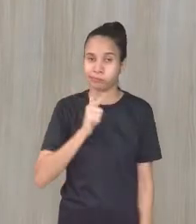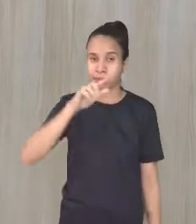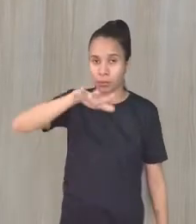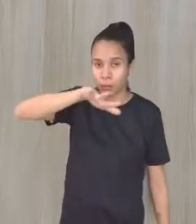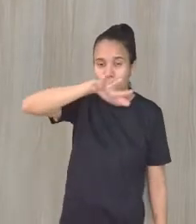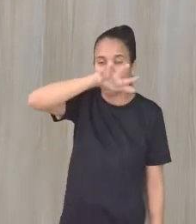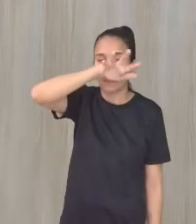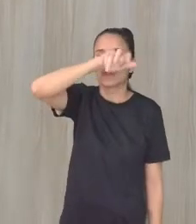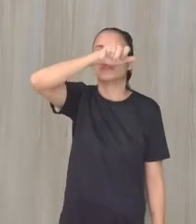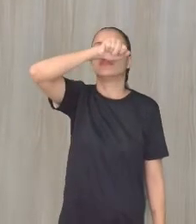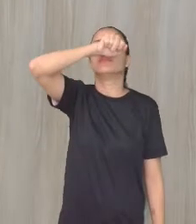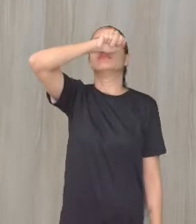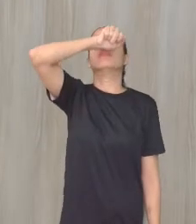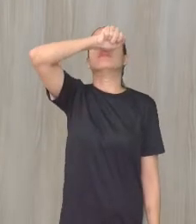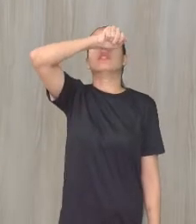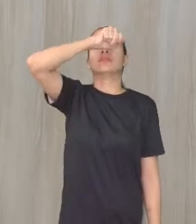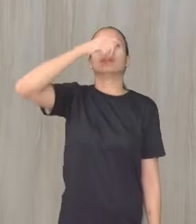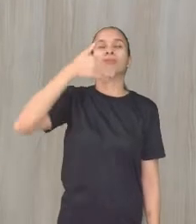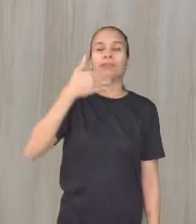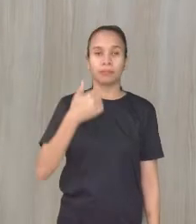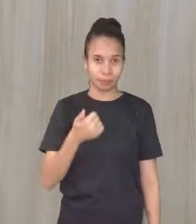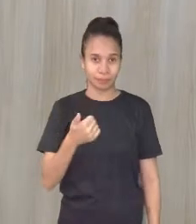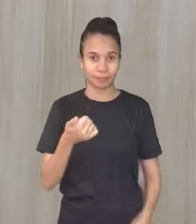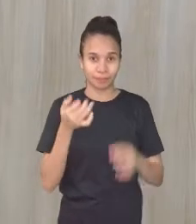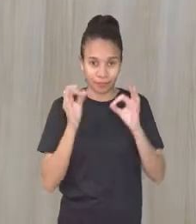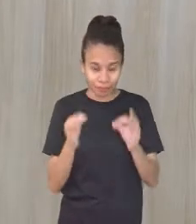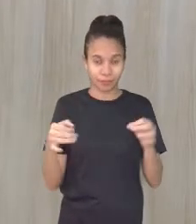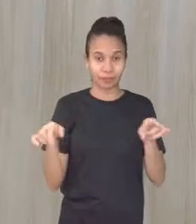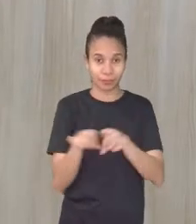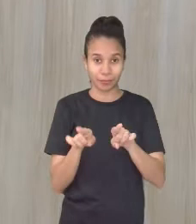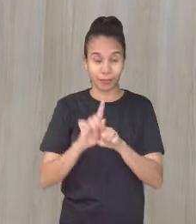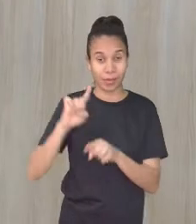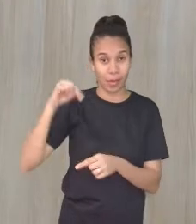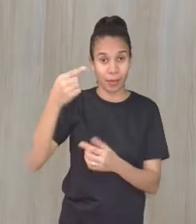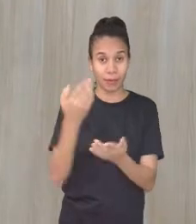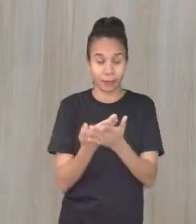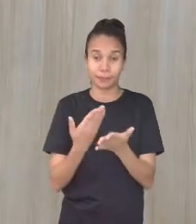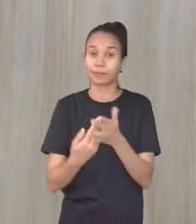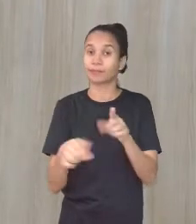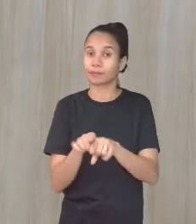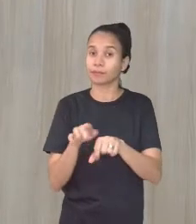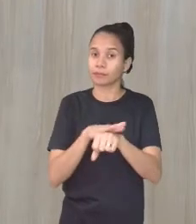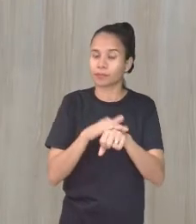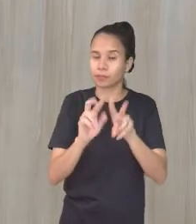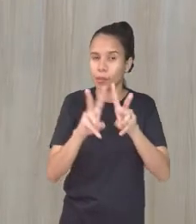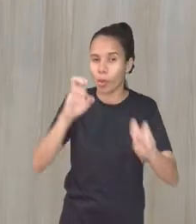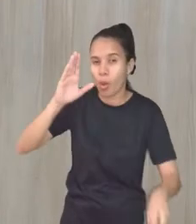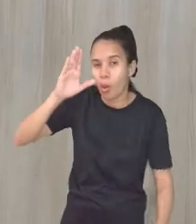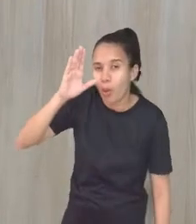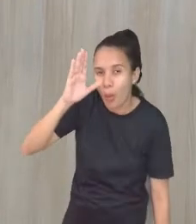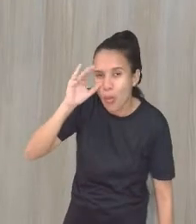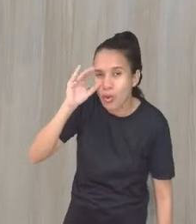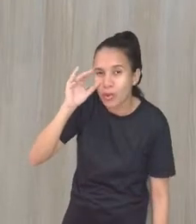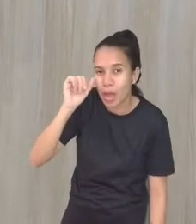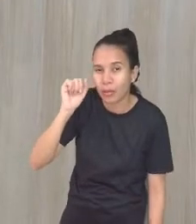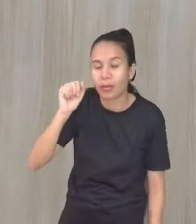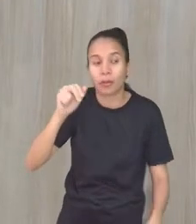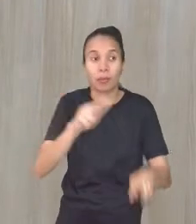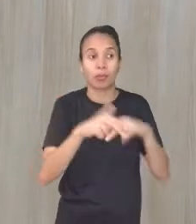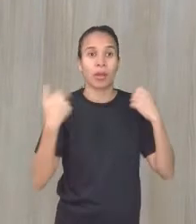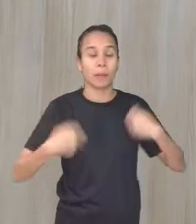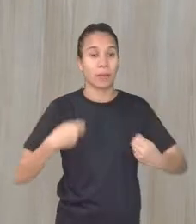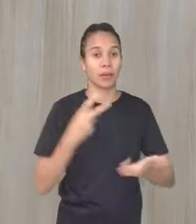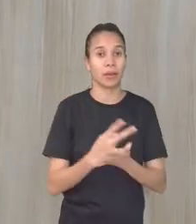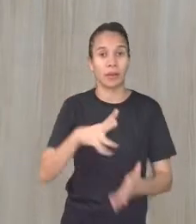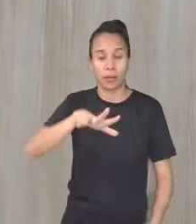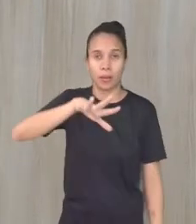fazer uma respiração bem legal. Também numa próxima aula eu vou falar de algumas curiosidades. Por que a gente deve respirar